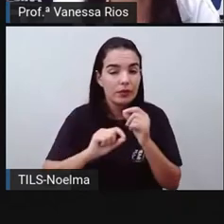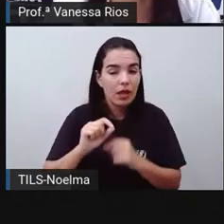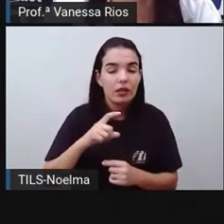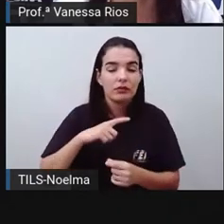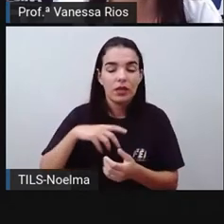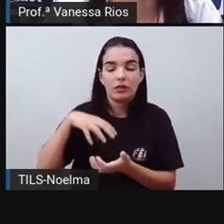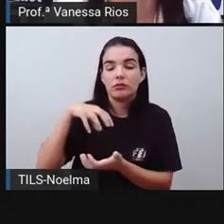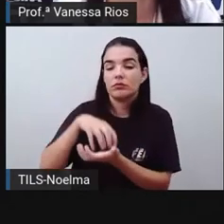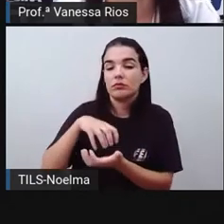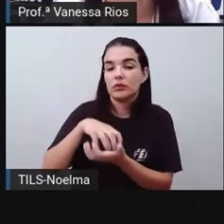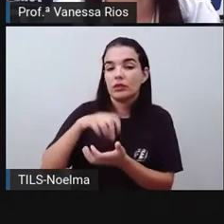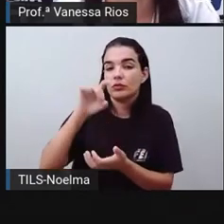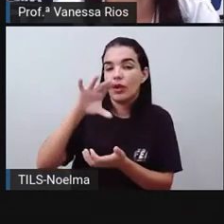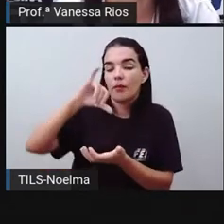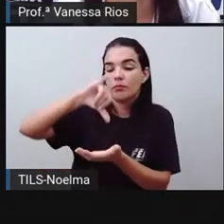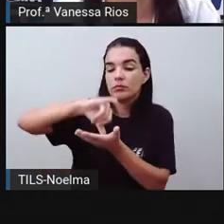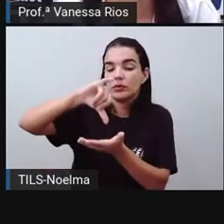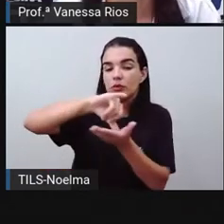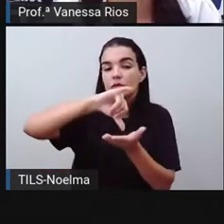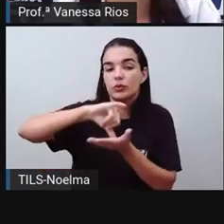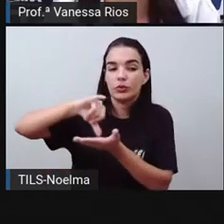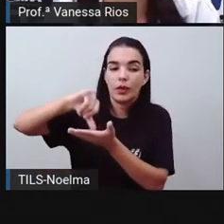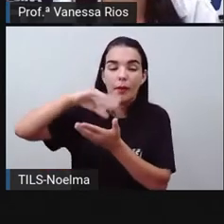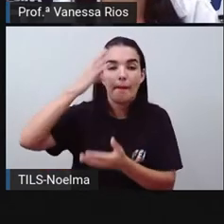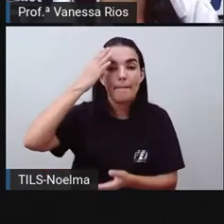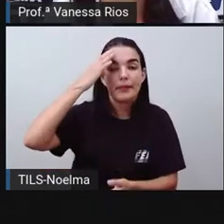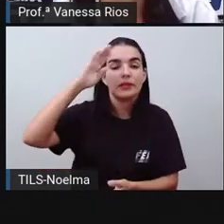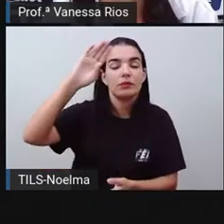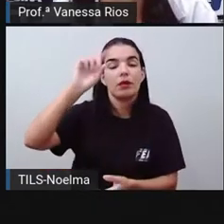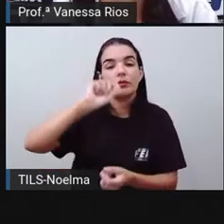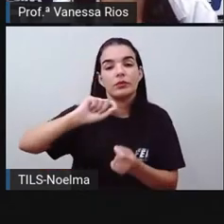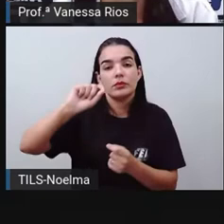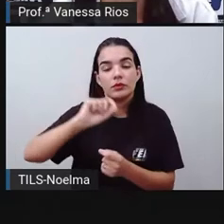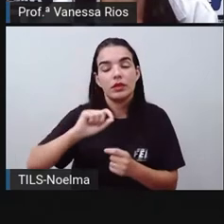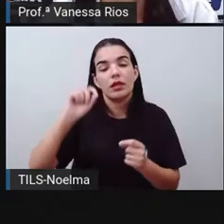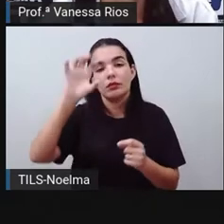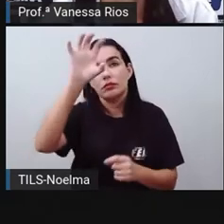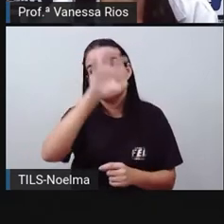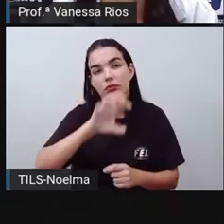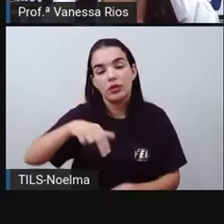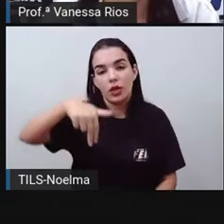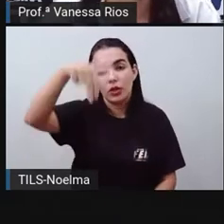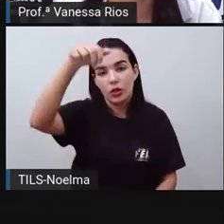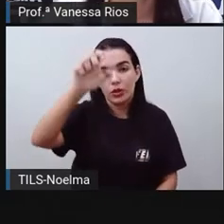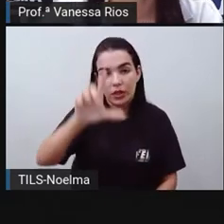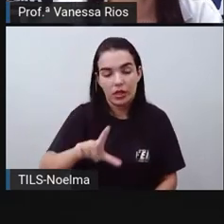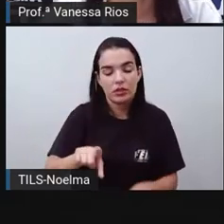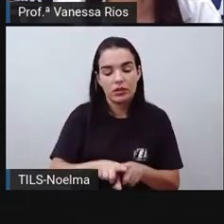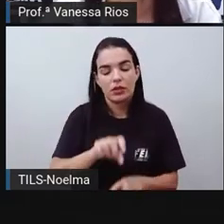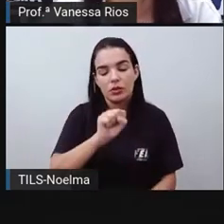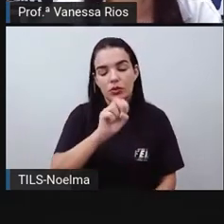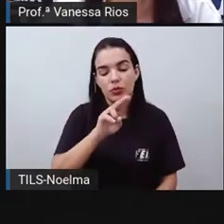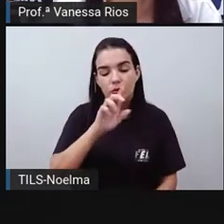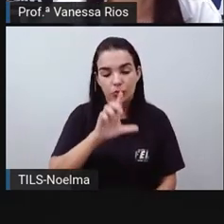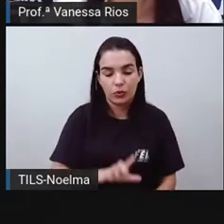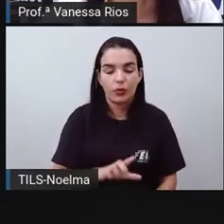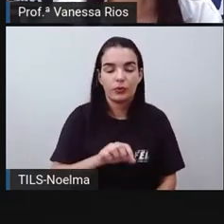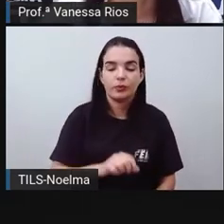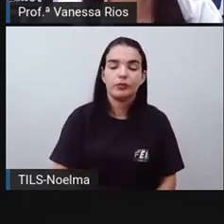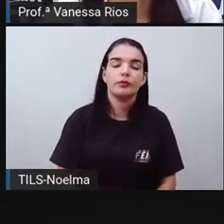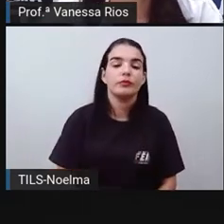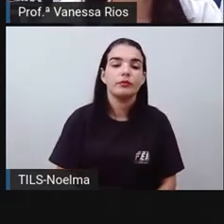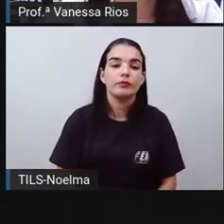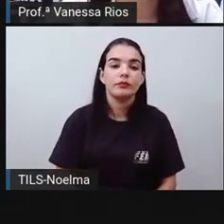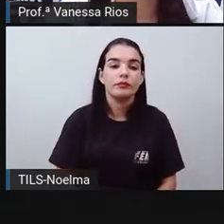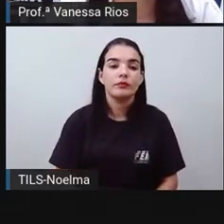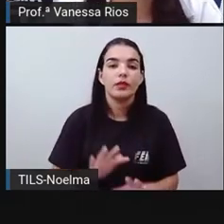que o metrô, ele existe principalmente nas capitais das regiões nordeste e também sul, sudeste, né?